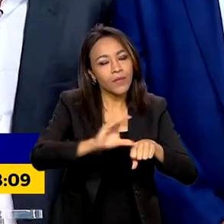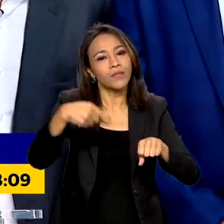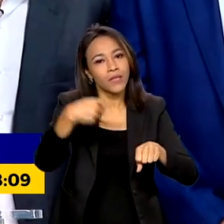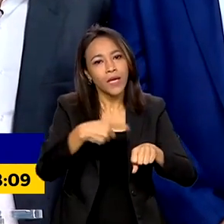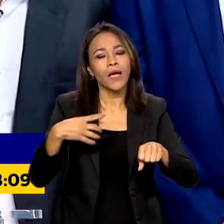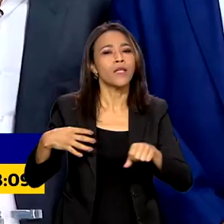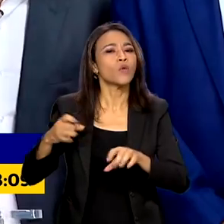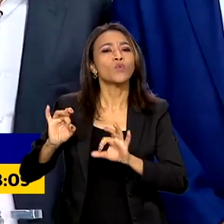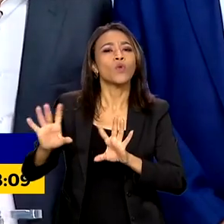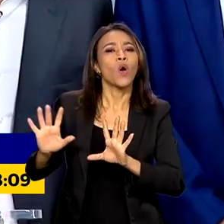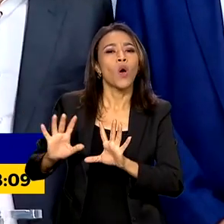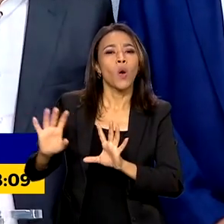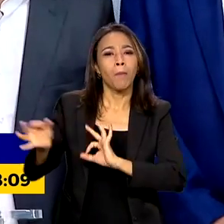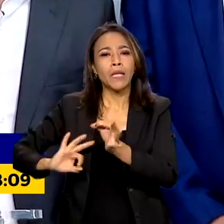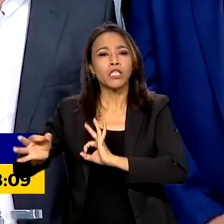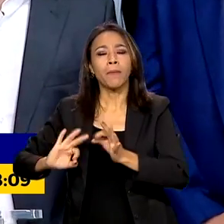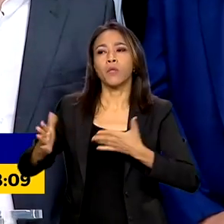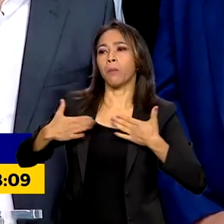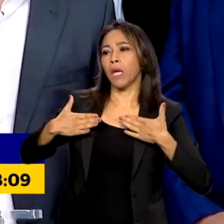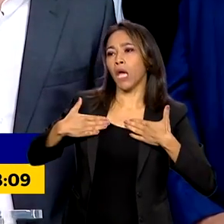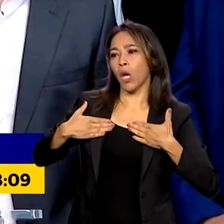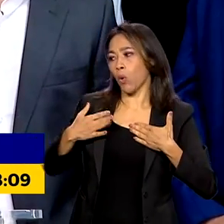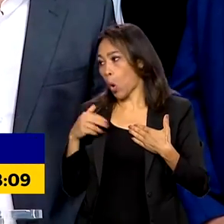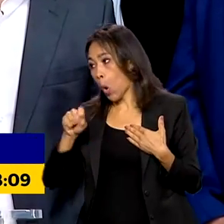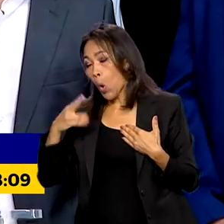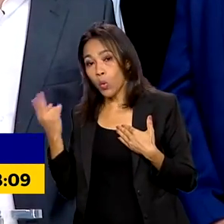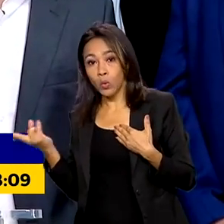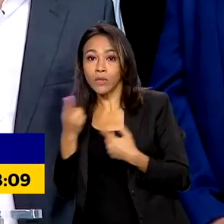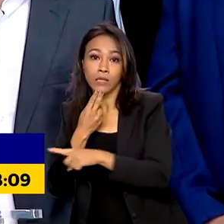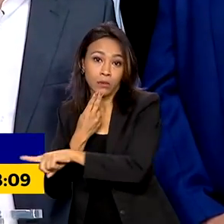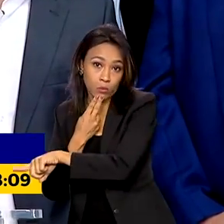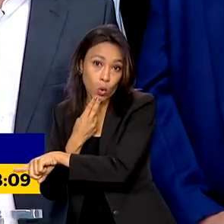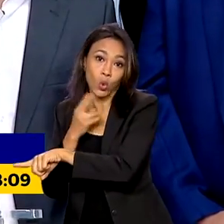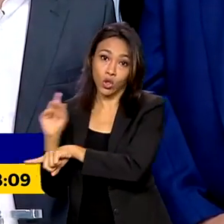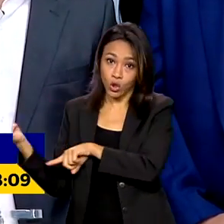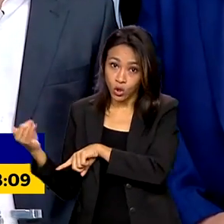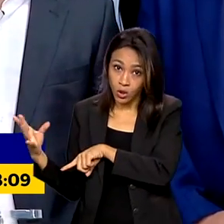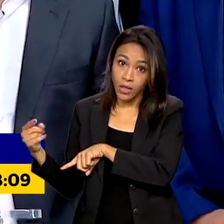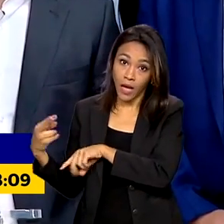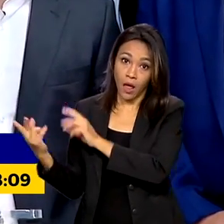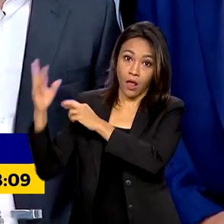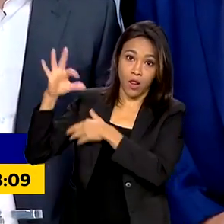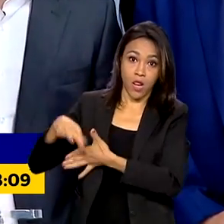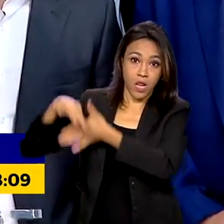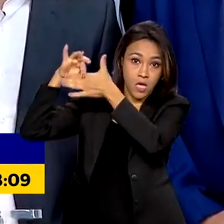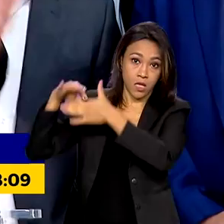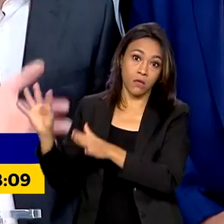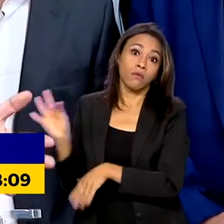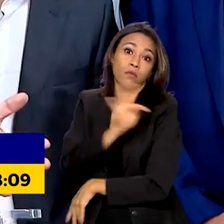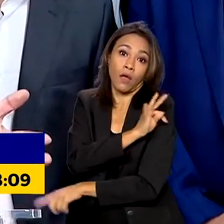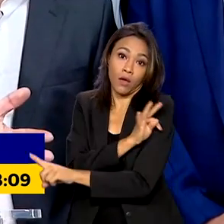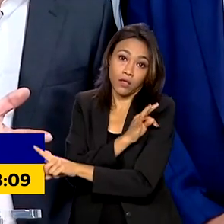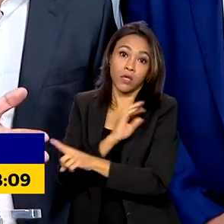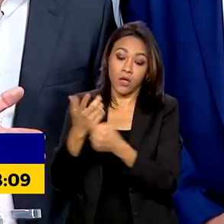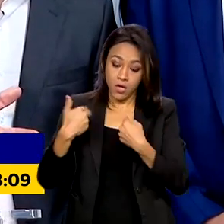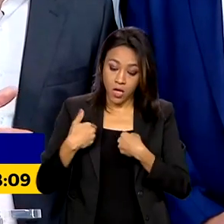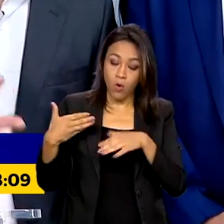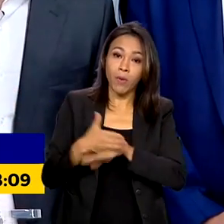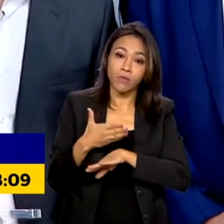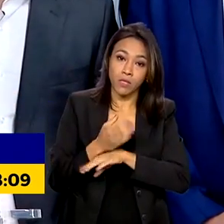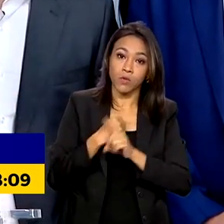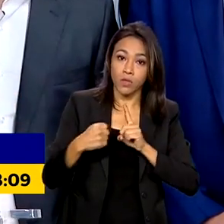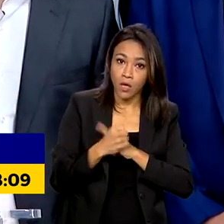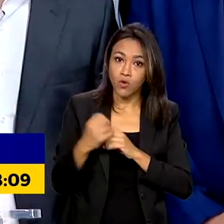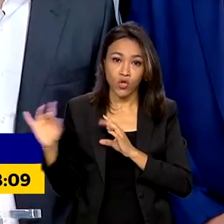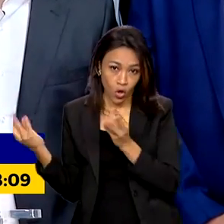planejamento meu, da Simone, que lidera a parte técnica e política no planejamento em si, eu da participação social,